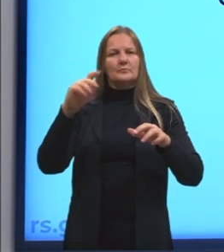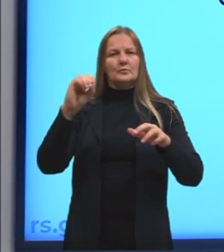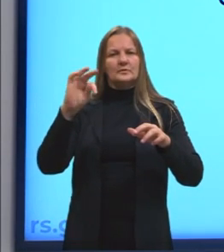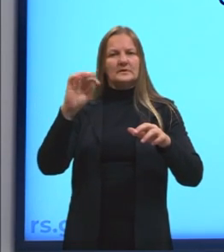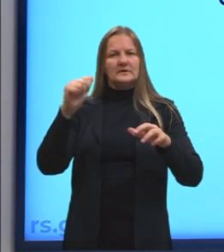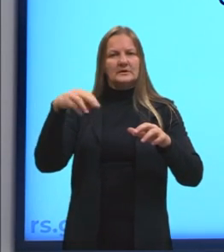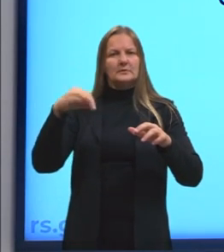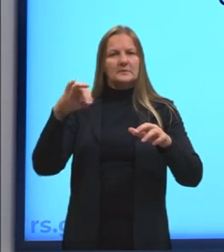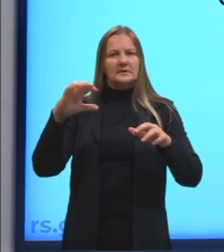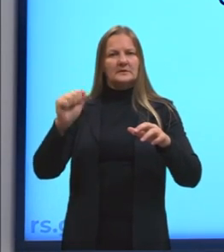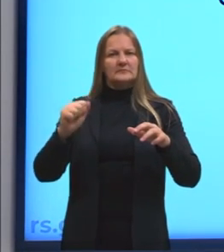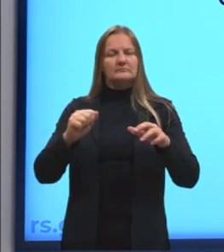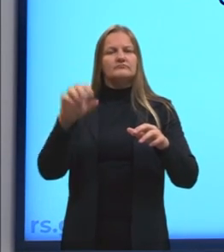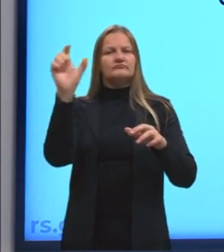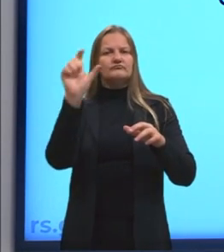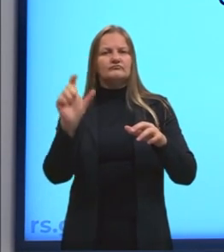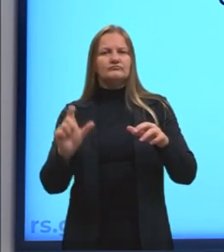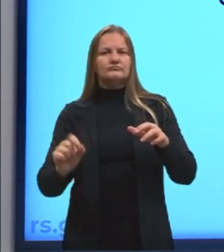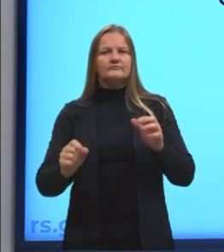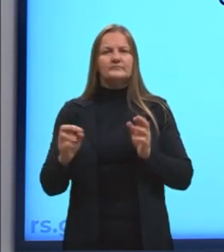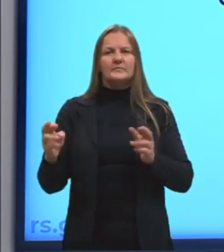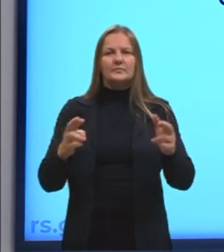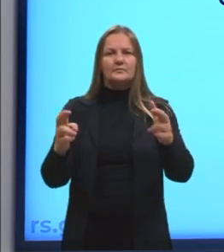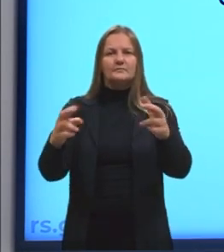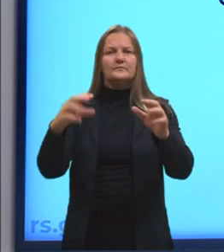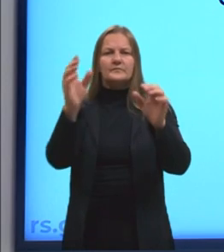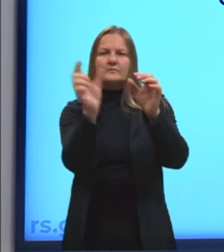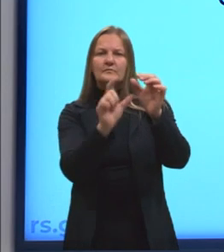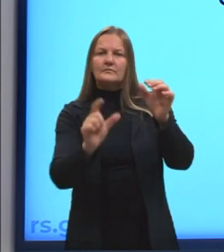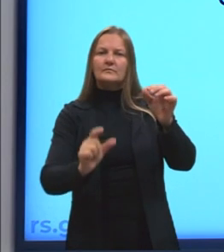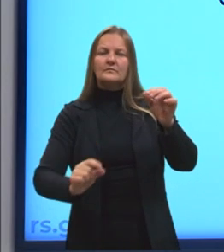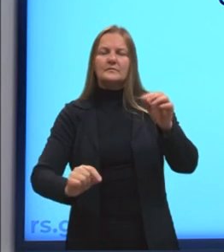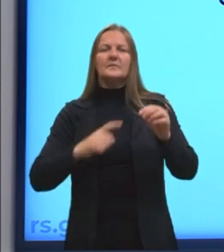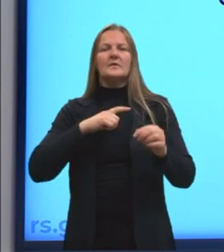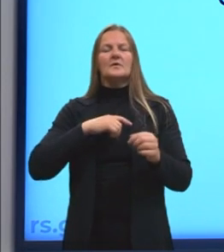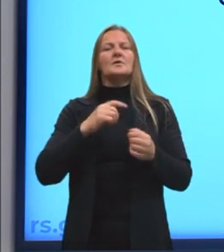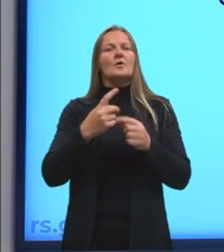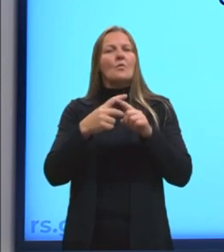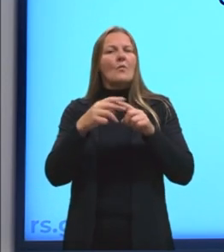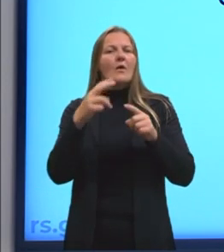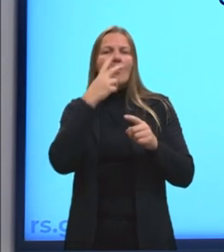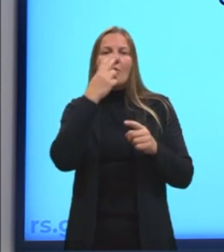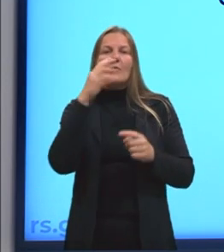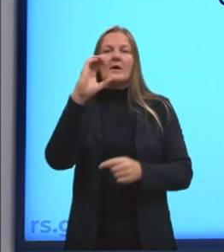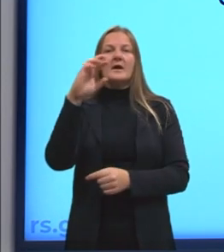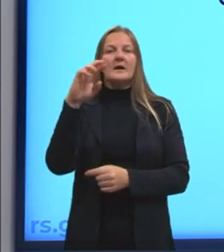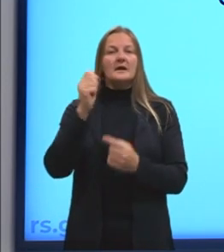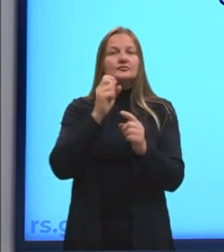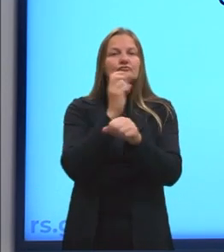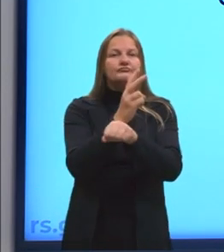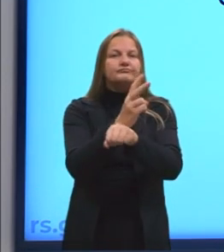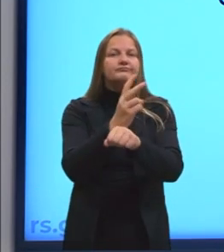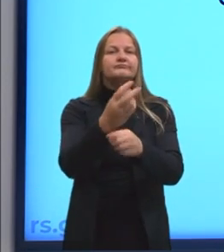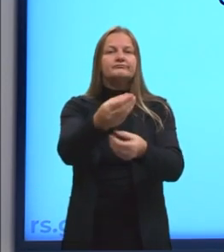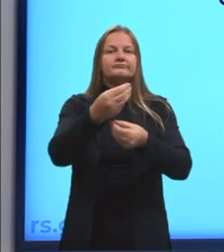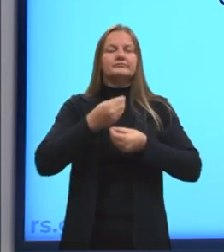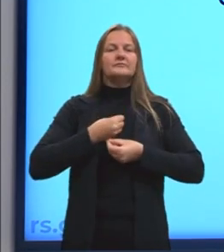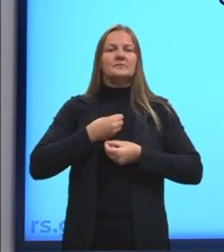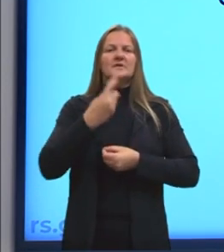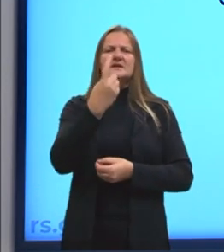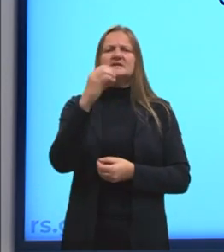e também juros compostos, assim como crédito. Nessa época, então, 2100 antes de Cristo,